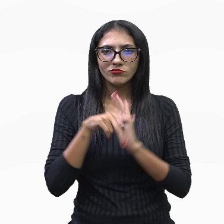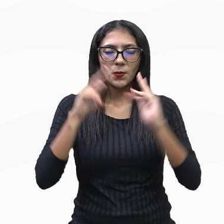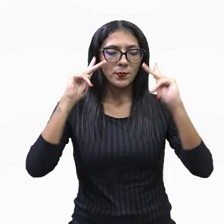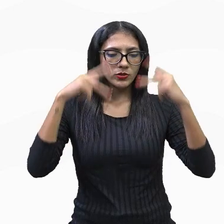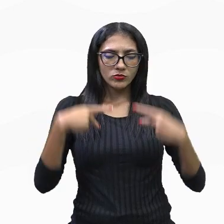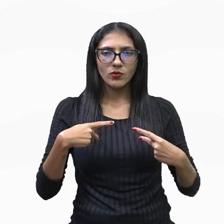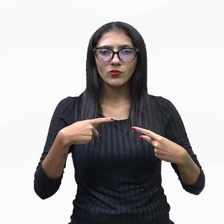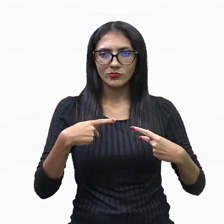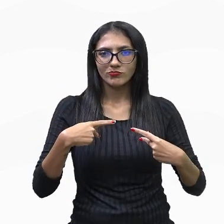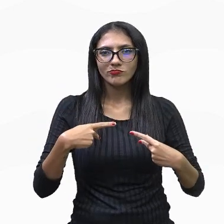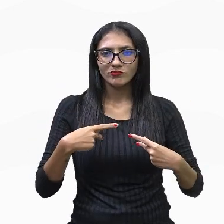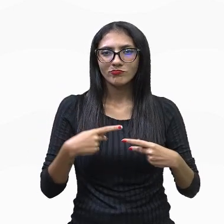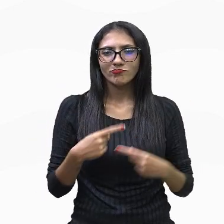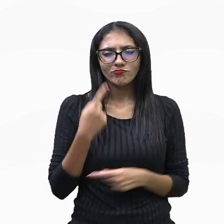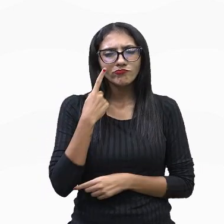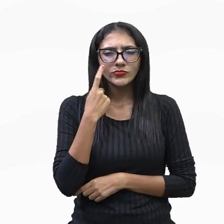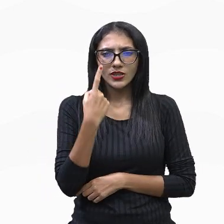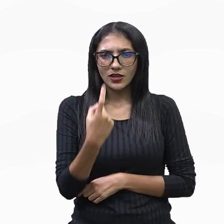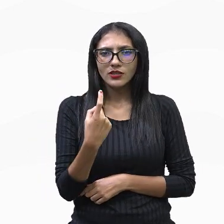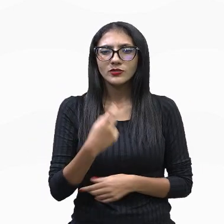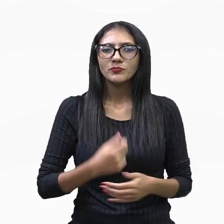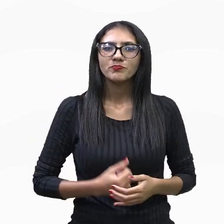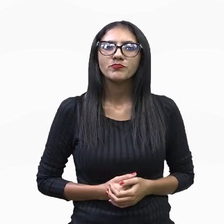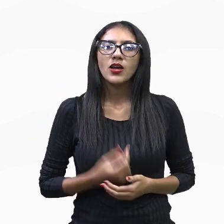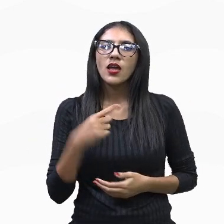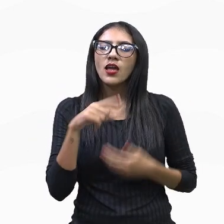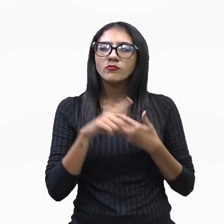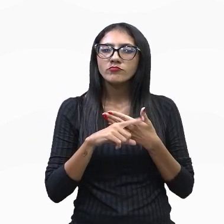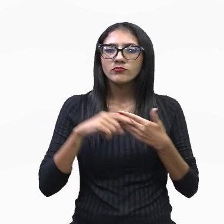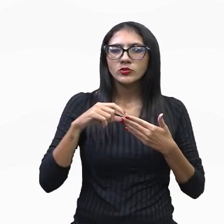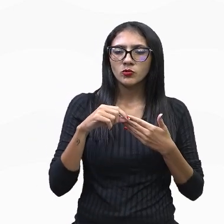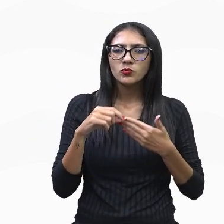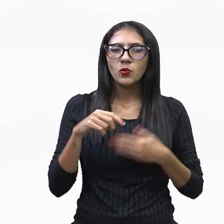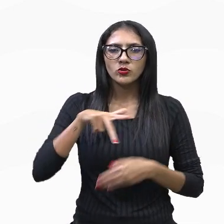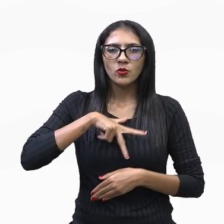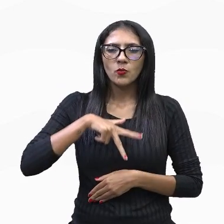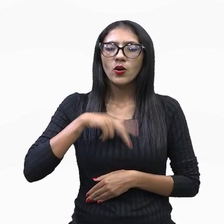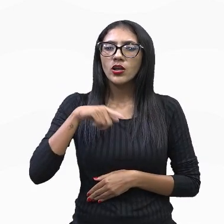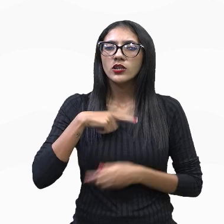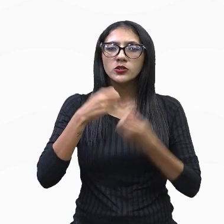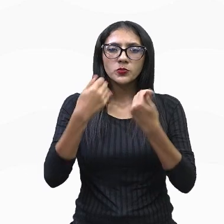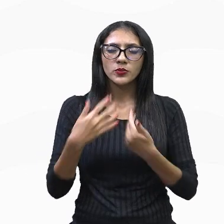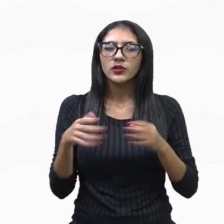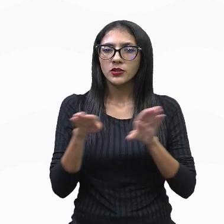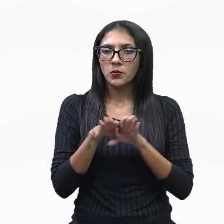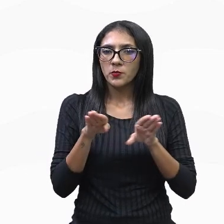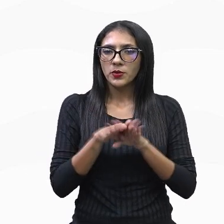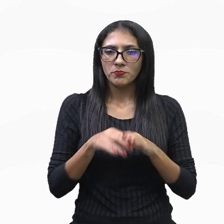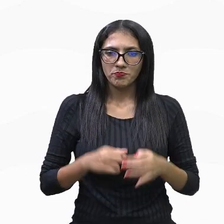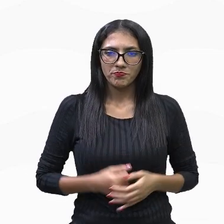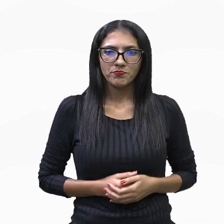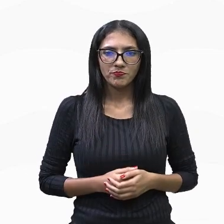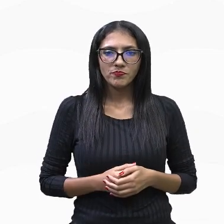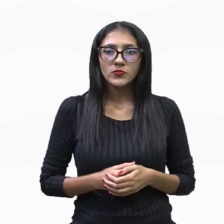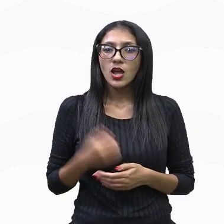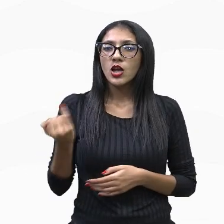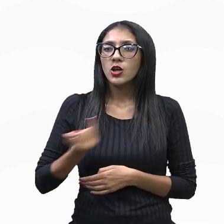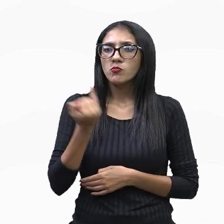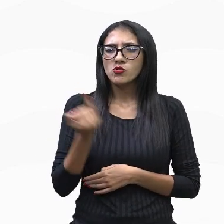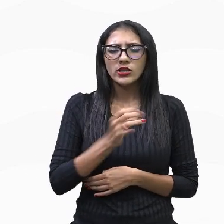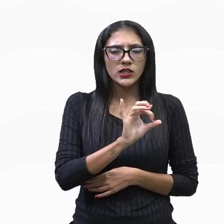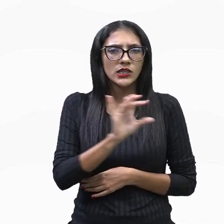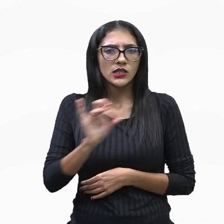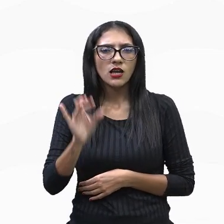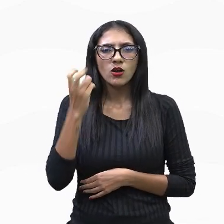indivíduos. Olha só que interessante. Franz Boas, ele afirmava o quê? A importância de cada